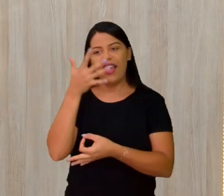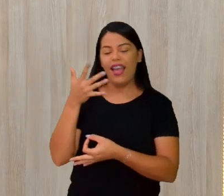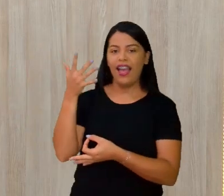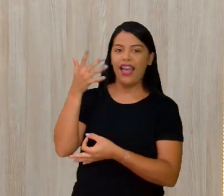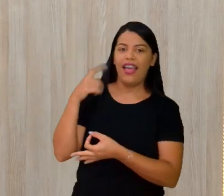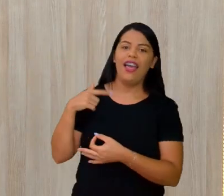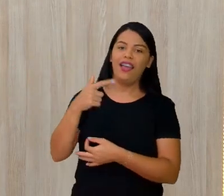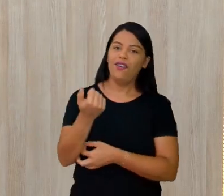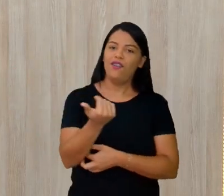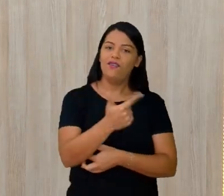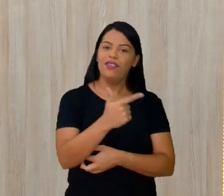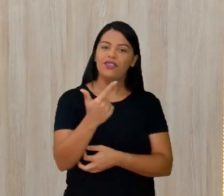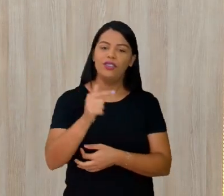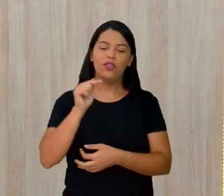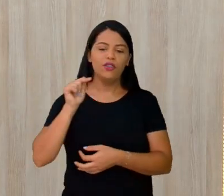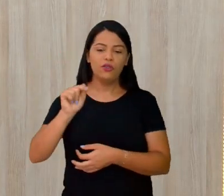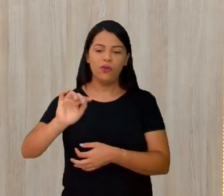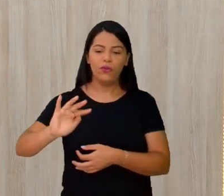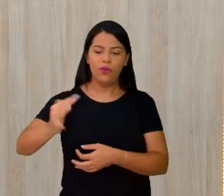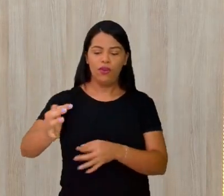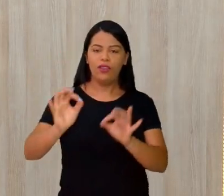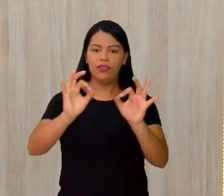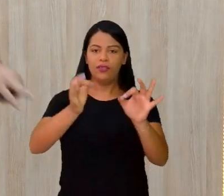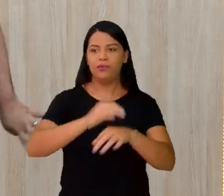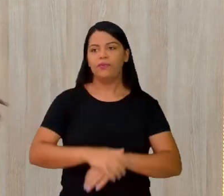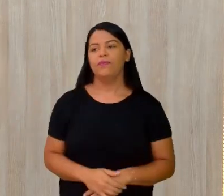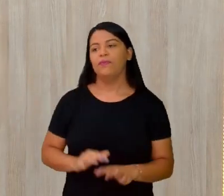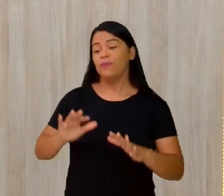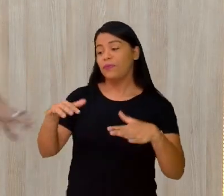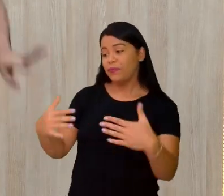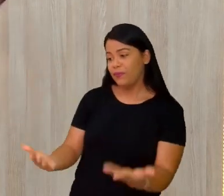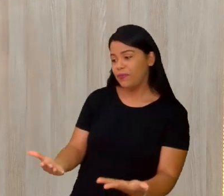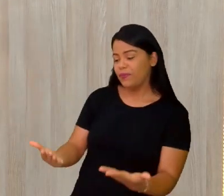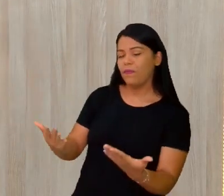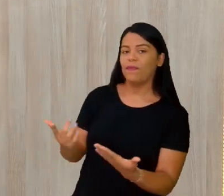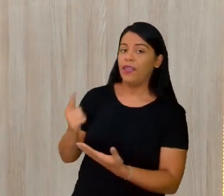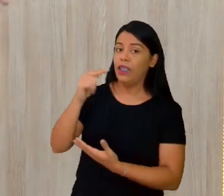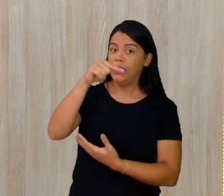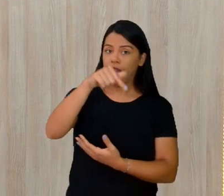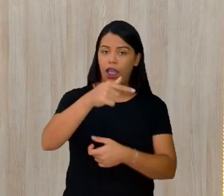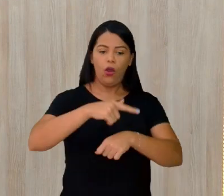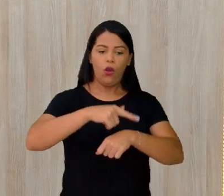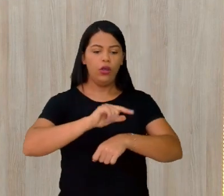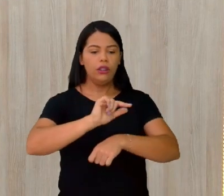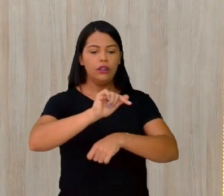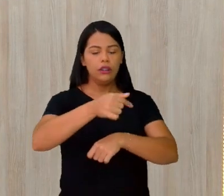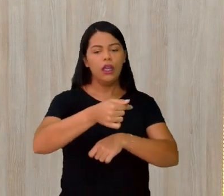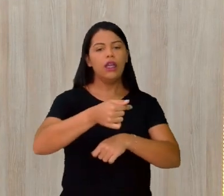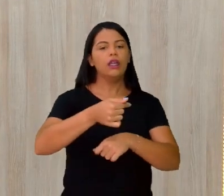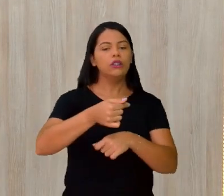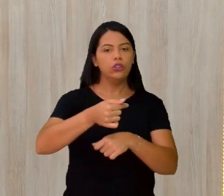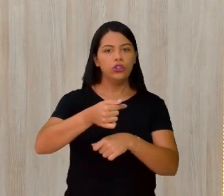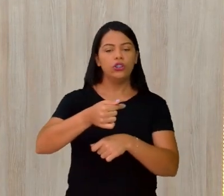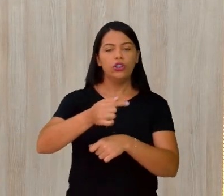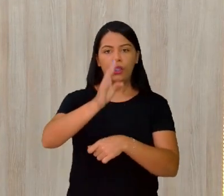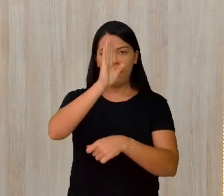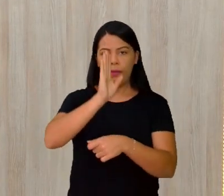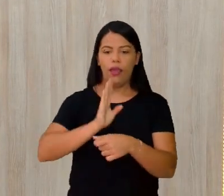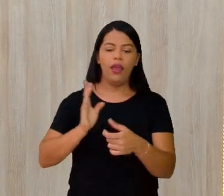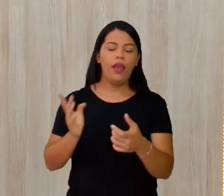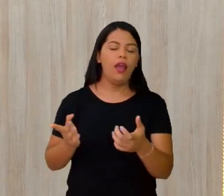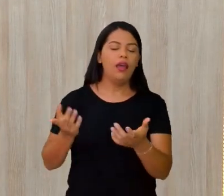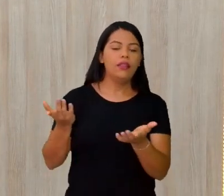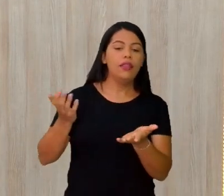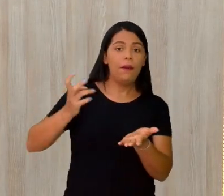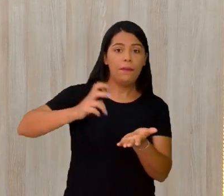.4. Então, às sete e meia da manhã, começa o sexto ano.